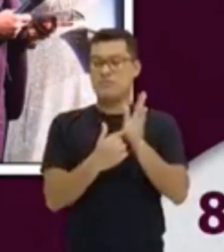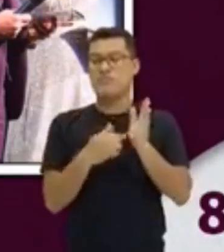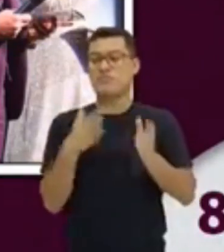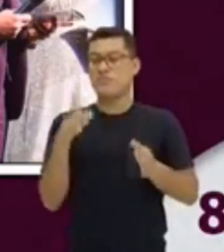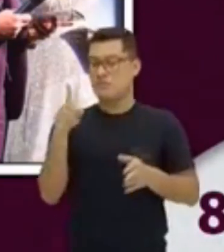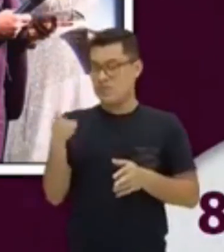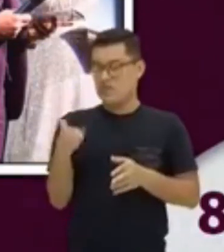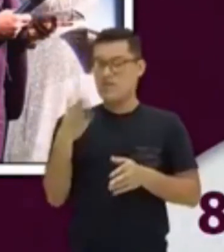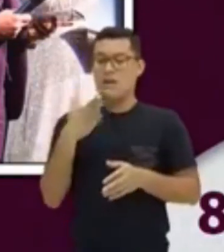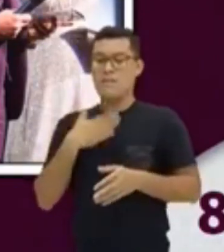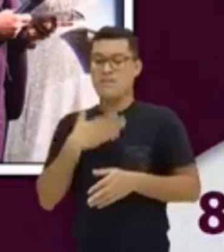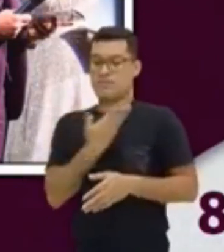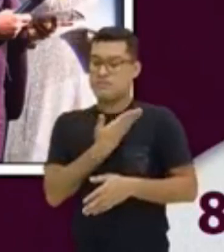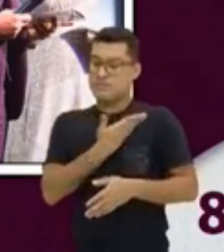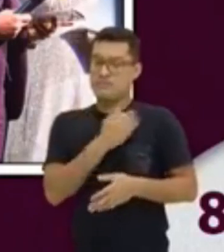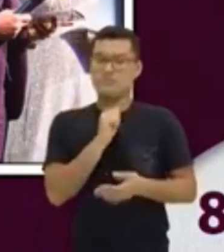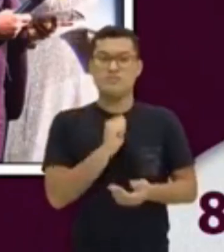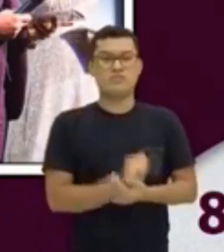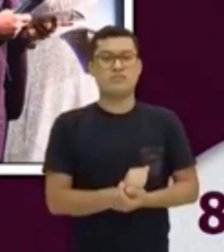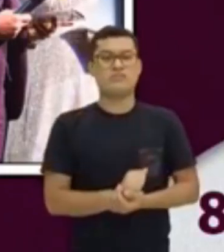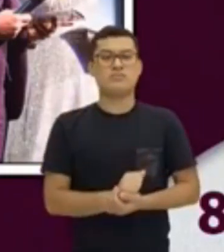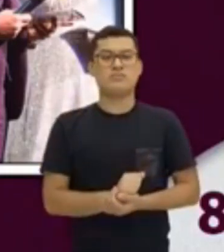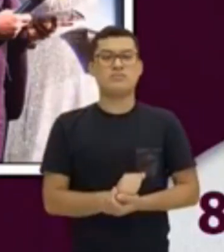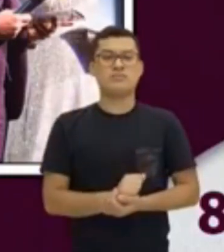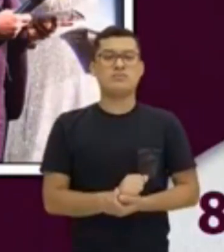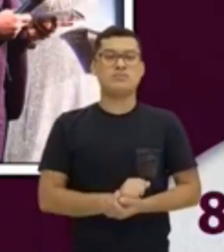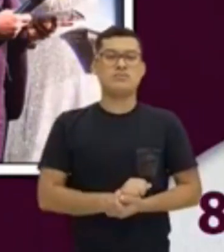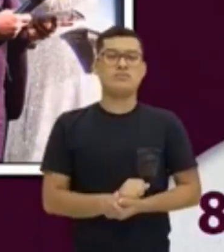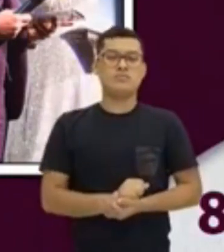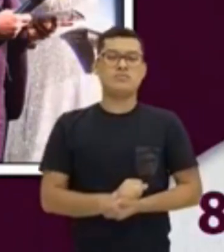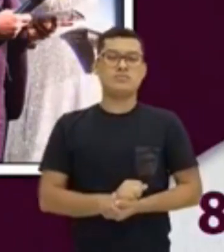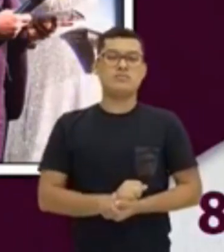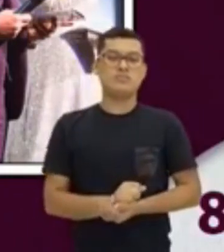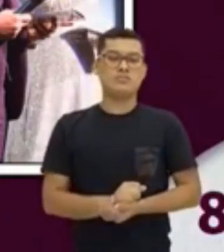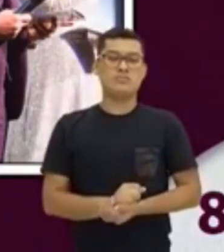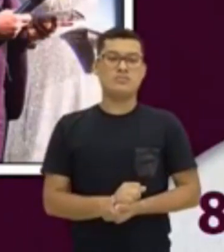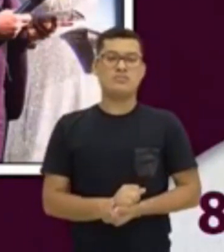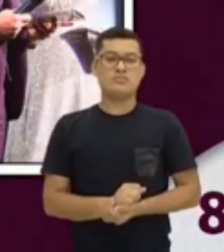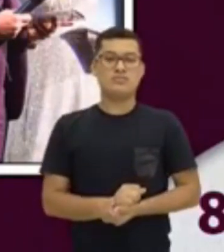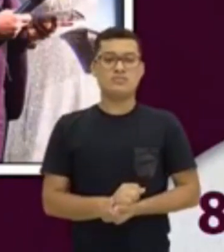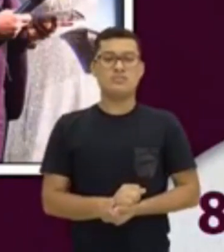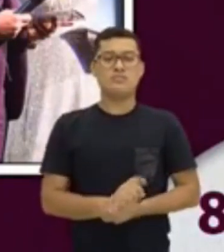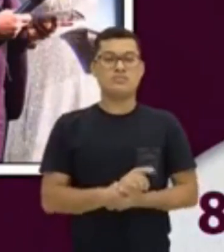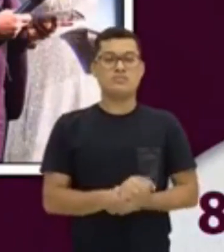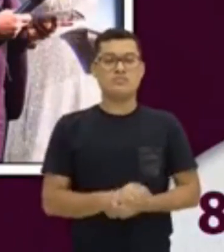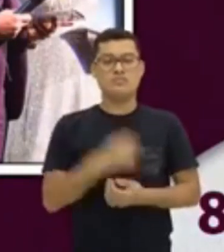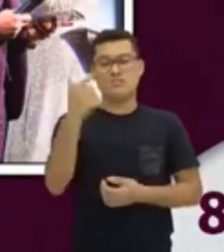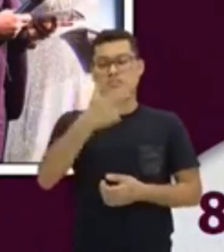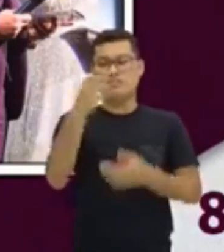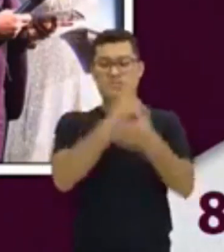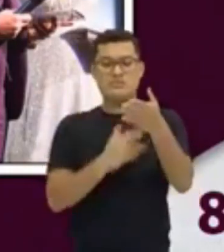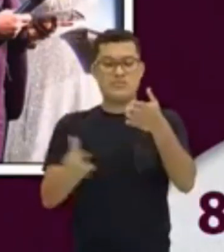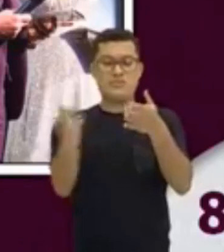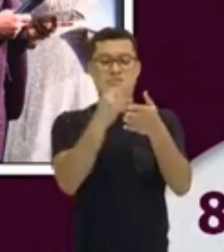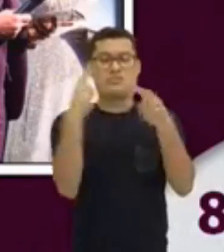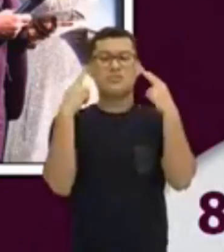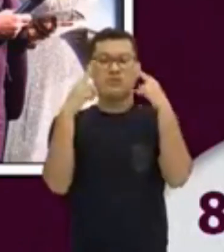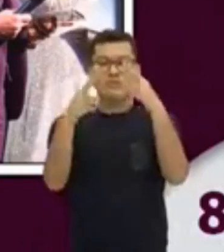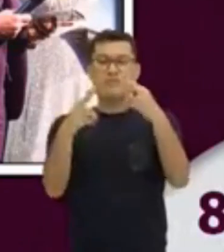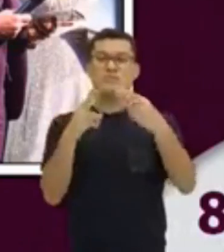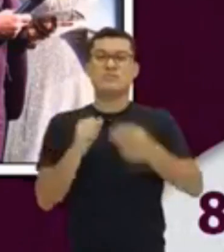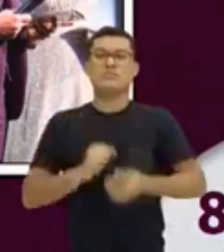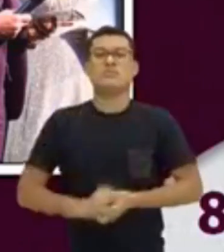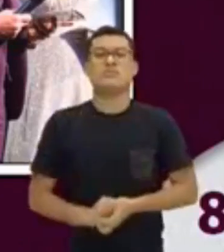é. O Mark é este e esse que fala. Aí, na segunda imagem, eu vejo aqui